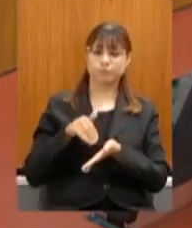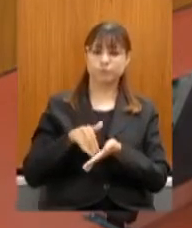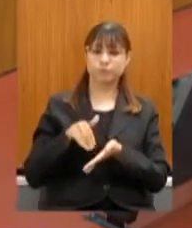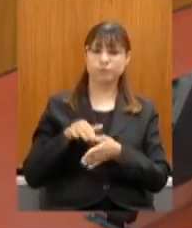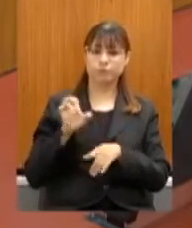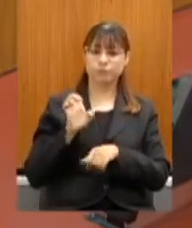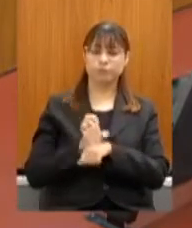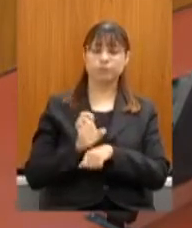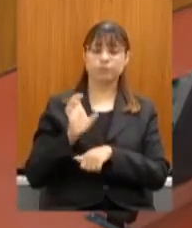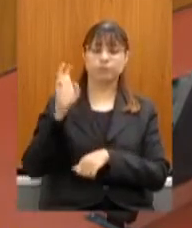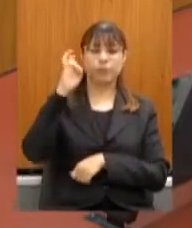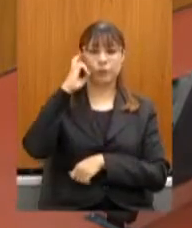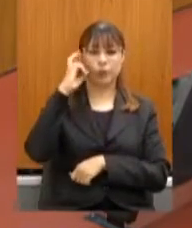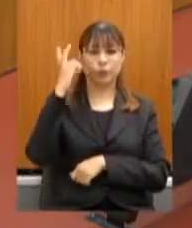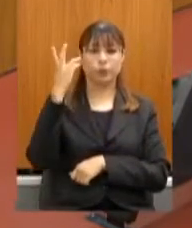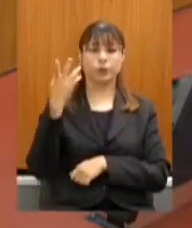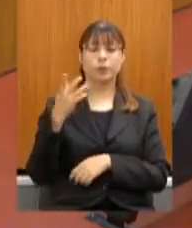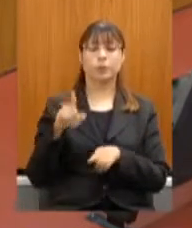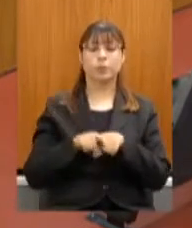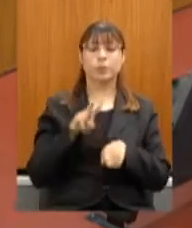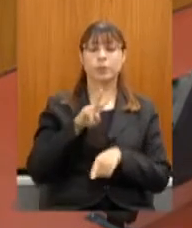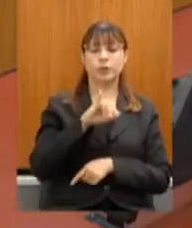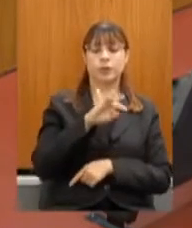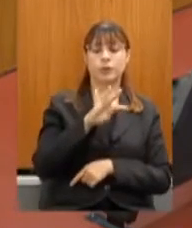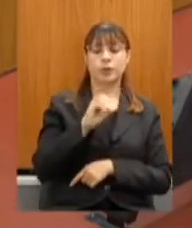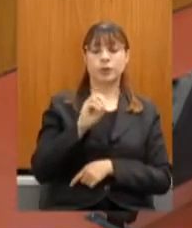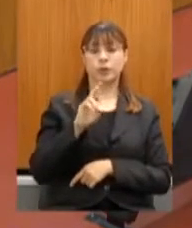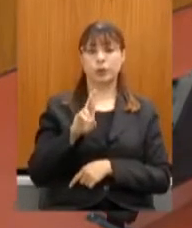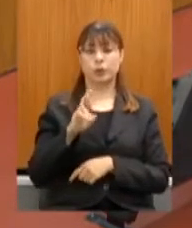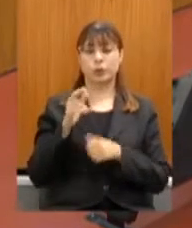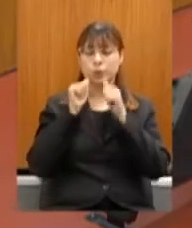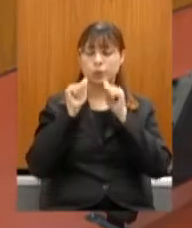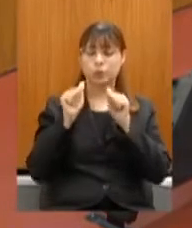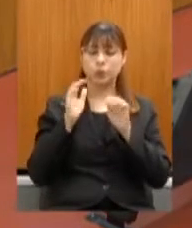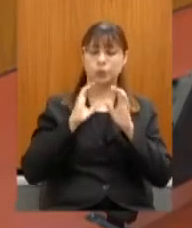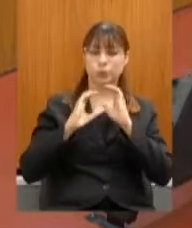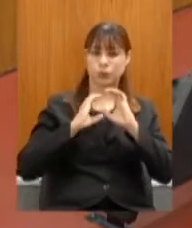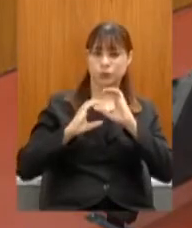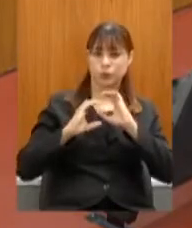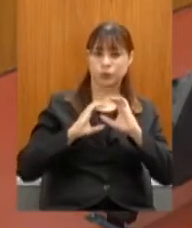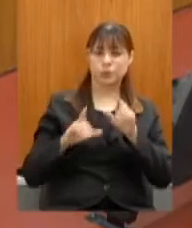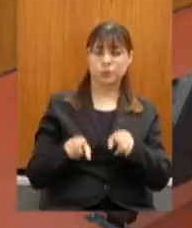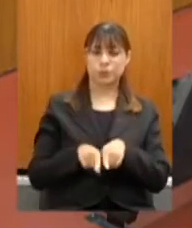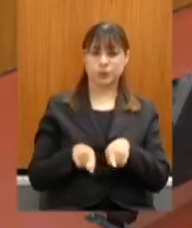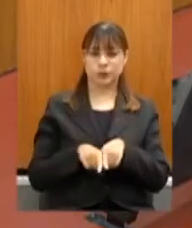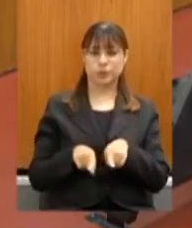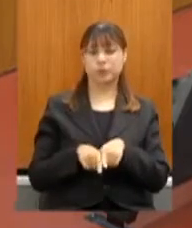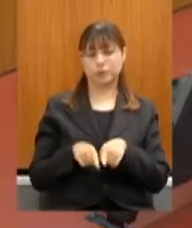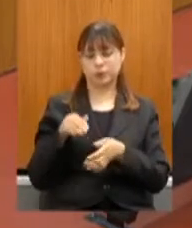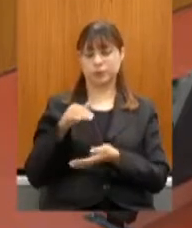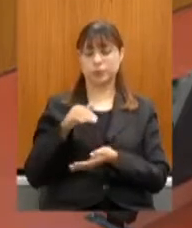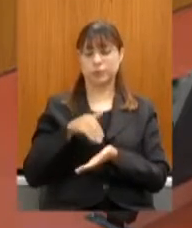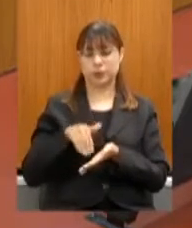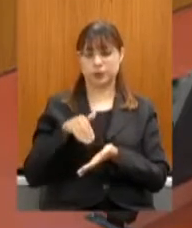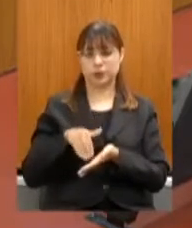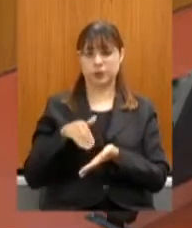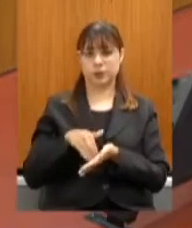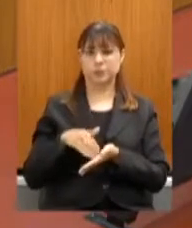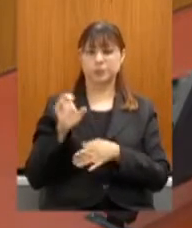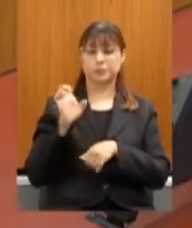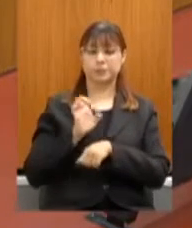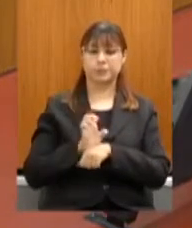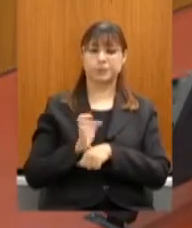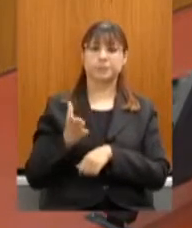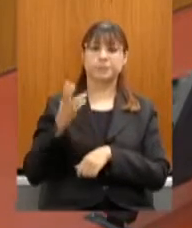de Cultura. Vitor Cruz, assessor de comunicação, também da Secretaria de Estado de Cultura.